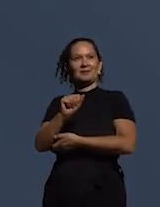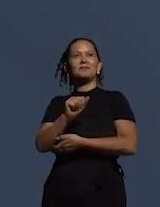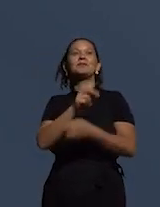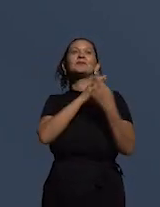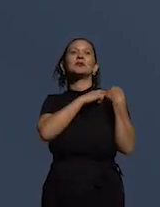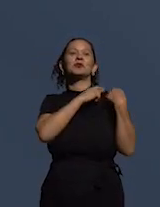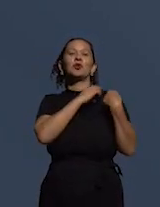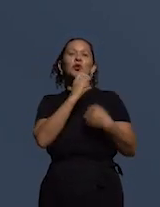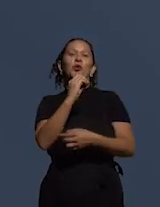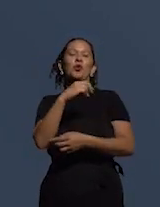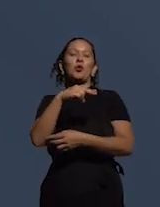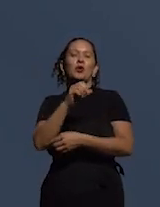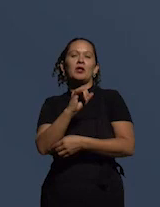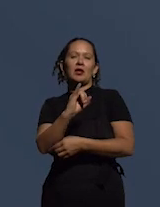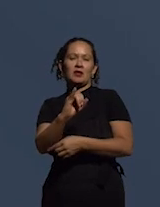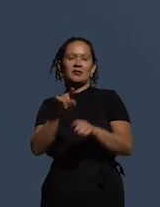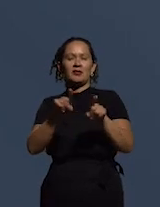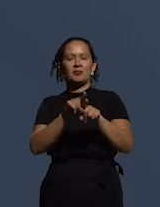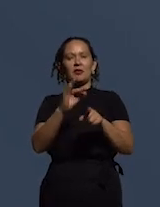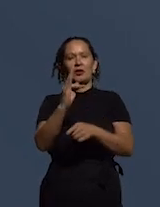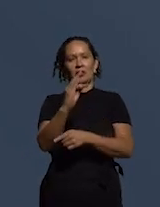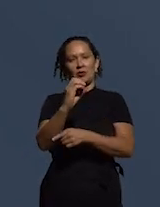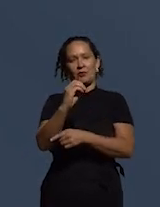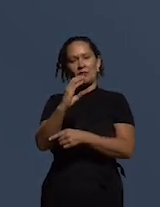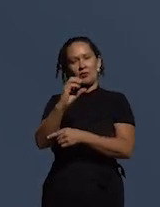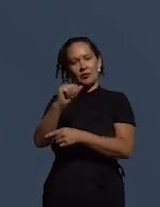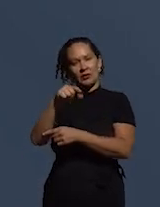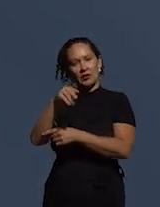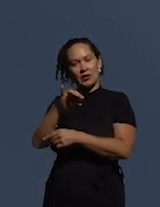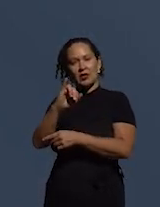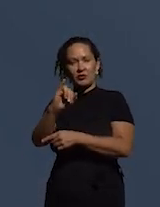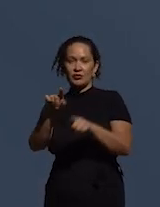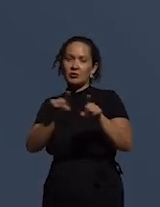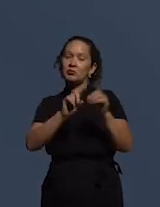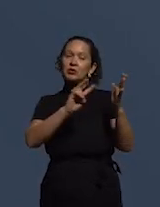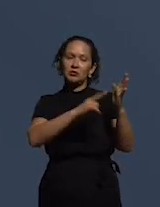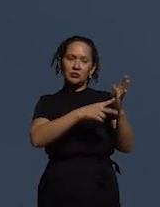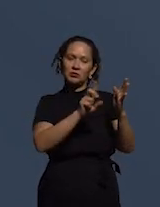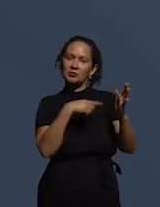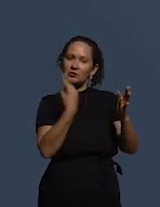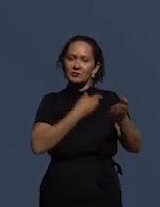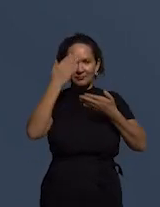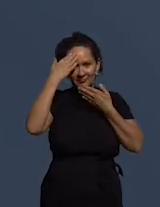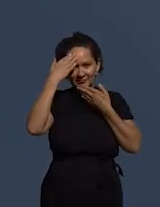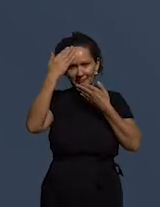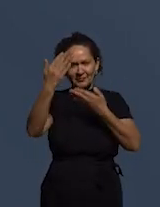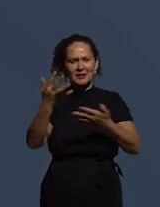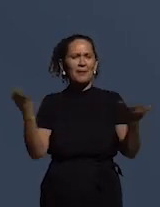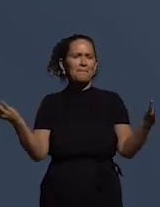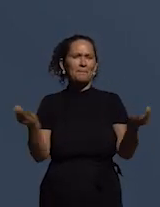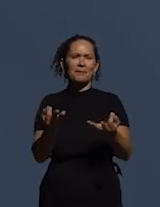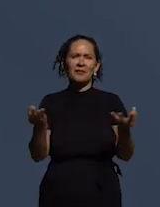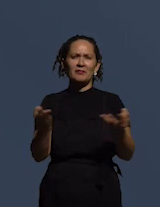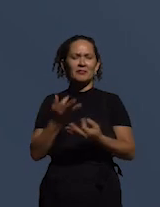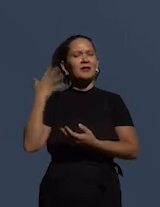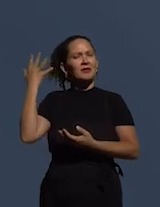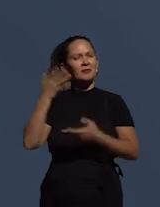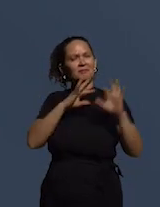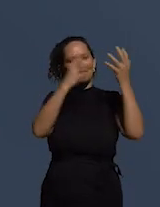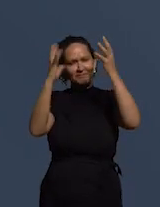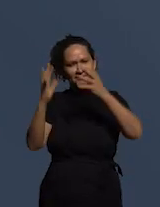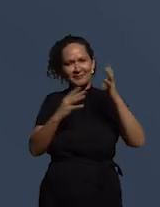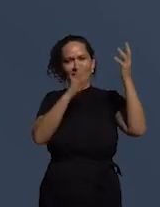Conace do Fonacate da FENAUD do NACOM sindical nós agradecemos a sua excelente palestra muito elogiada aqui